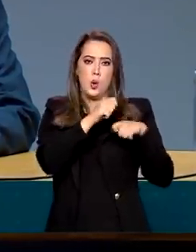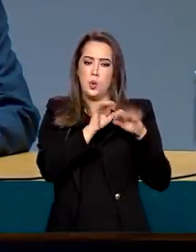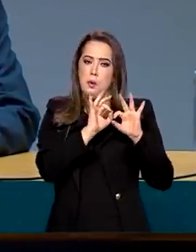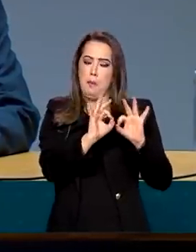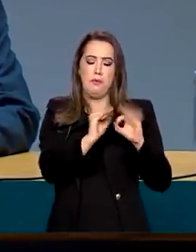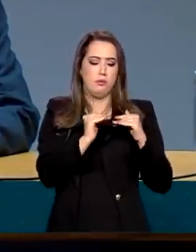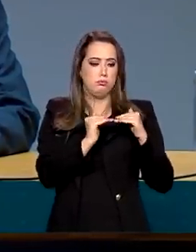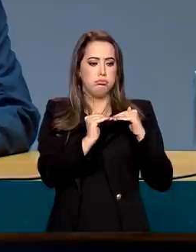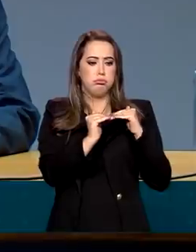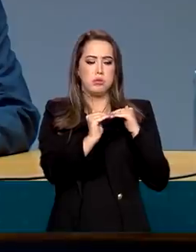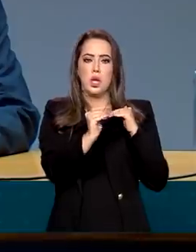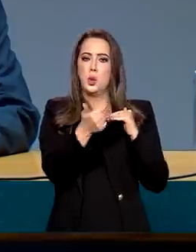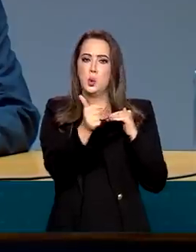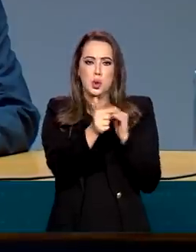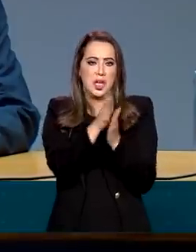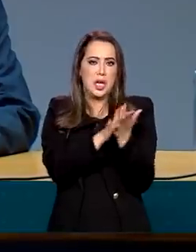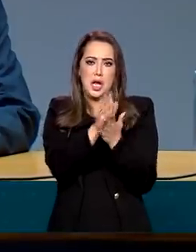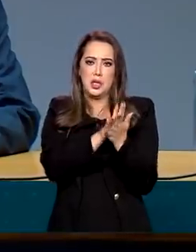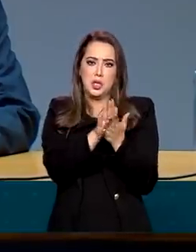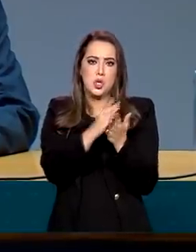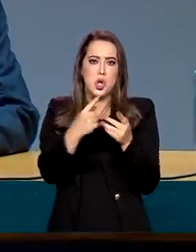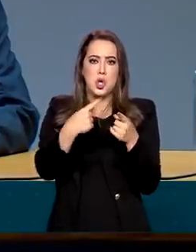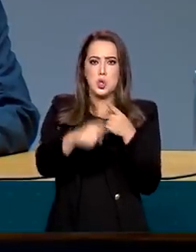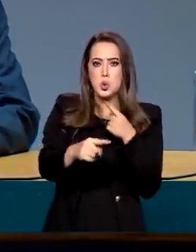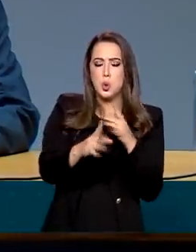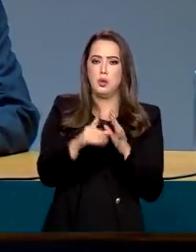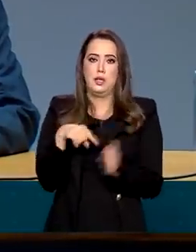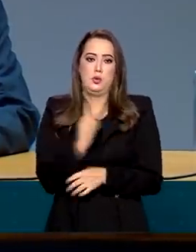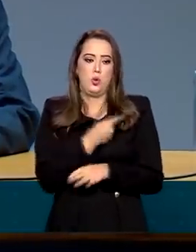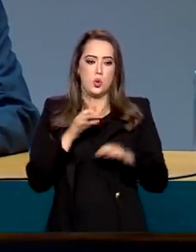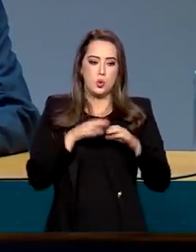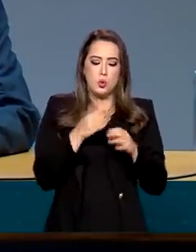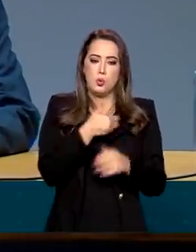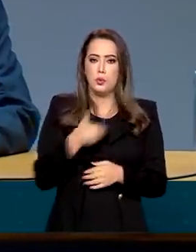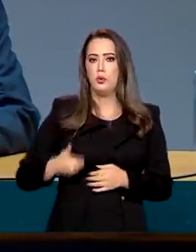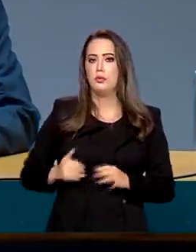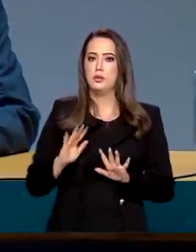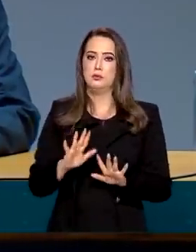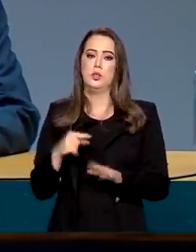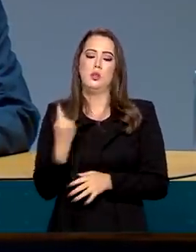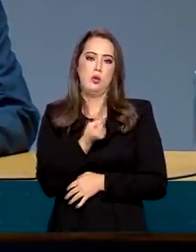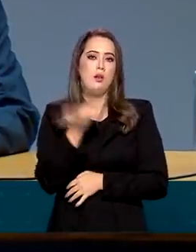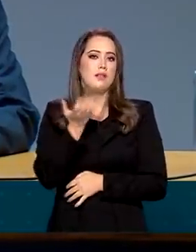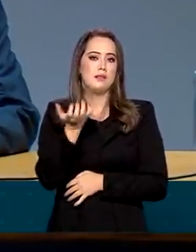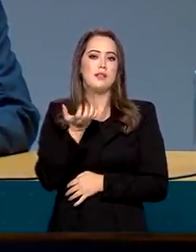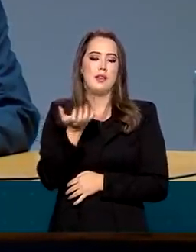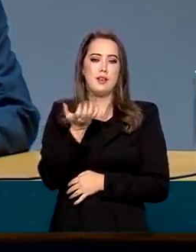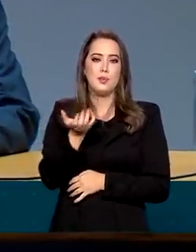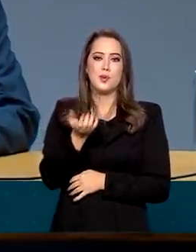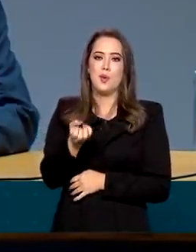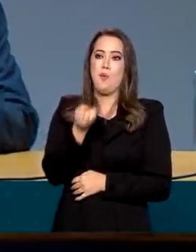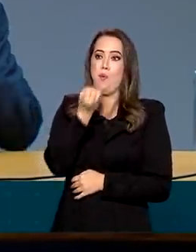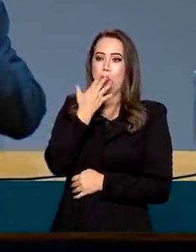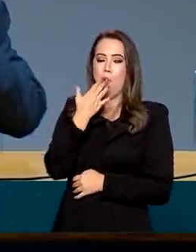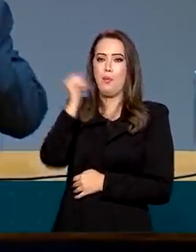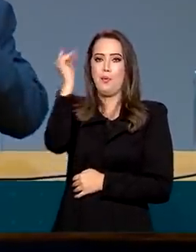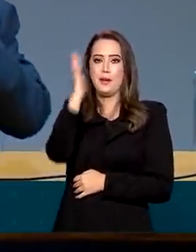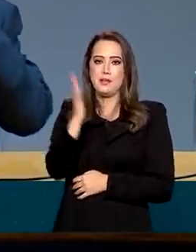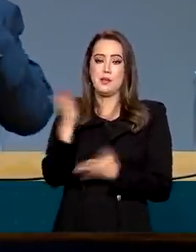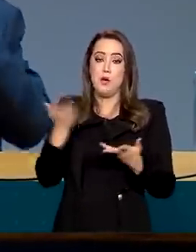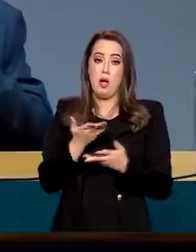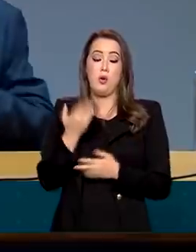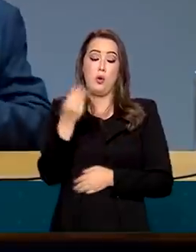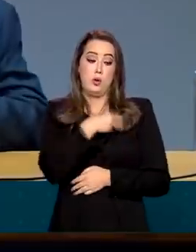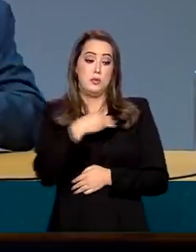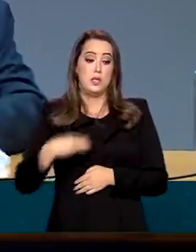descompromisso da nossa parte. Queremos o bem do Brasil e esse é o nosso objetivo. Quero passar a palavra ao